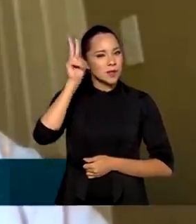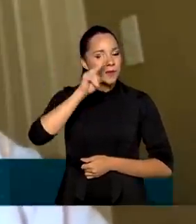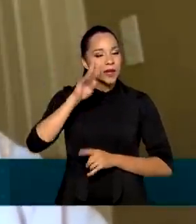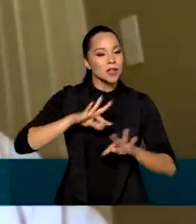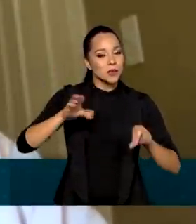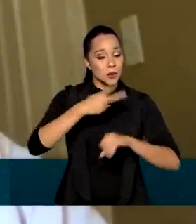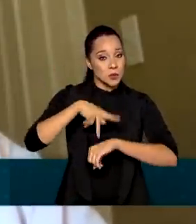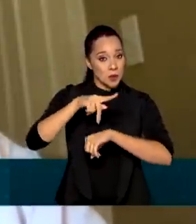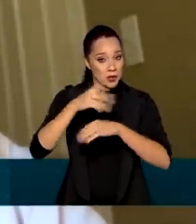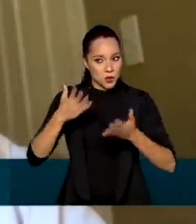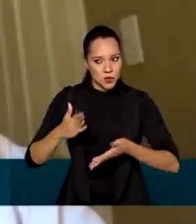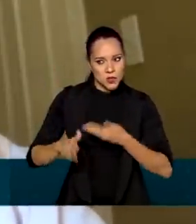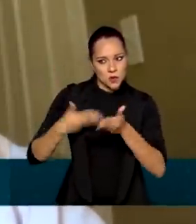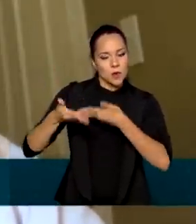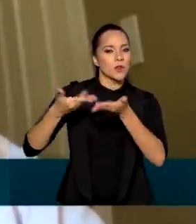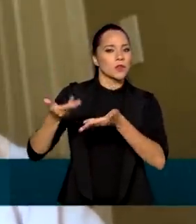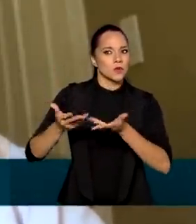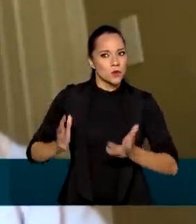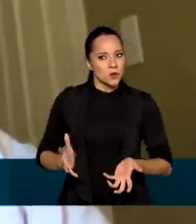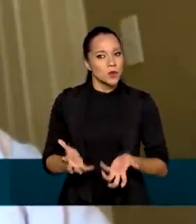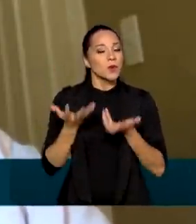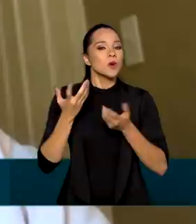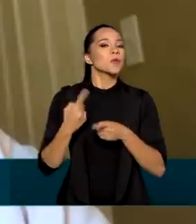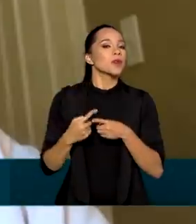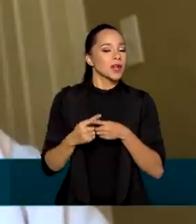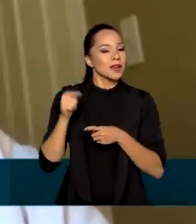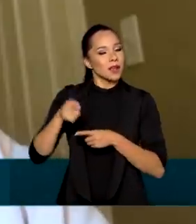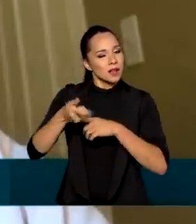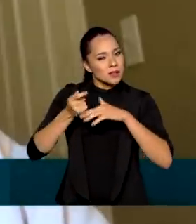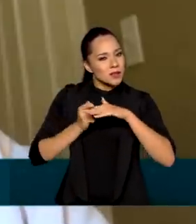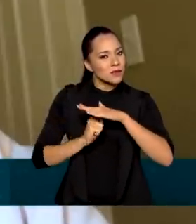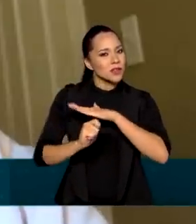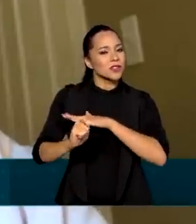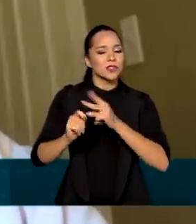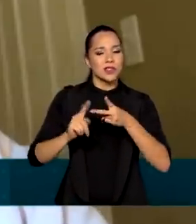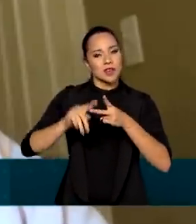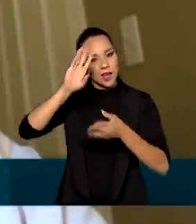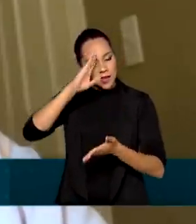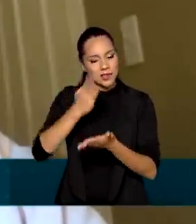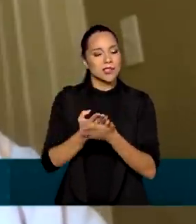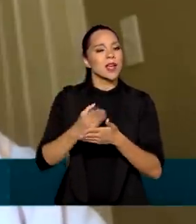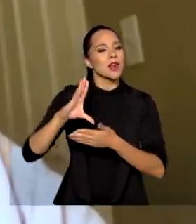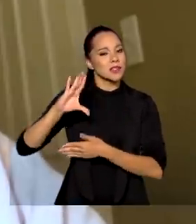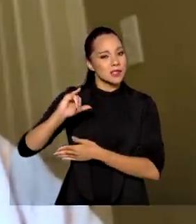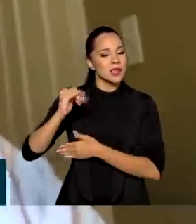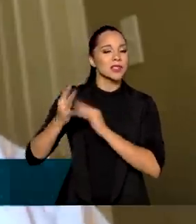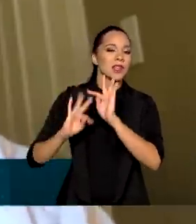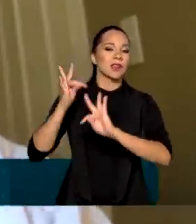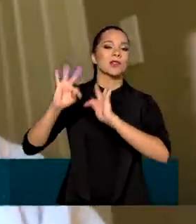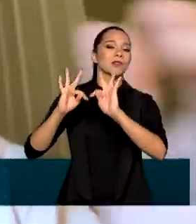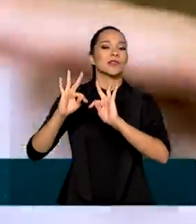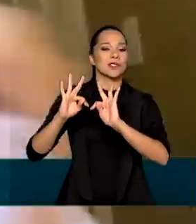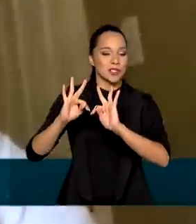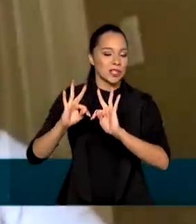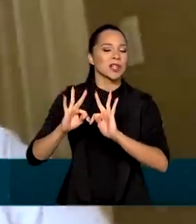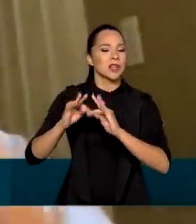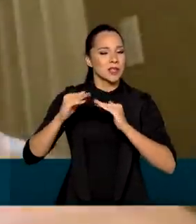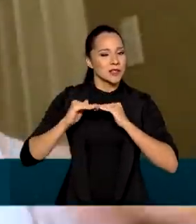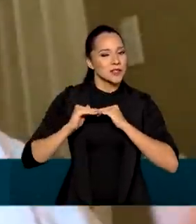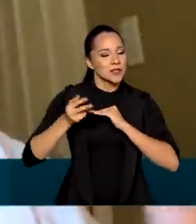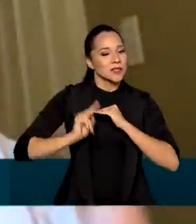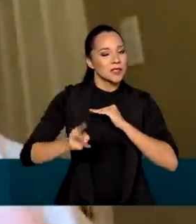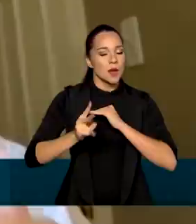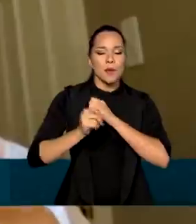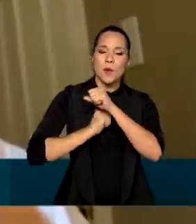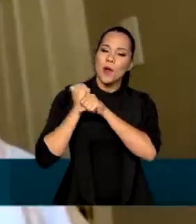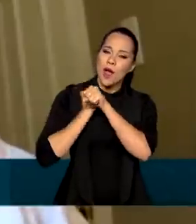hoje são desenvolvidos, eles são desenvolvidos porque eles investiram, porque eles acreditaram na ciência e tecnologia de forma estável ao